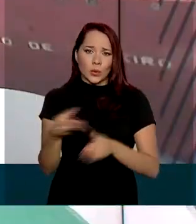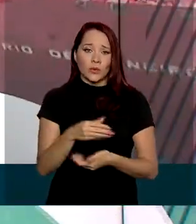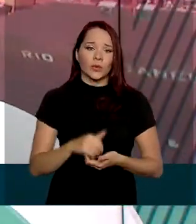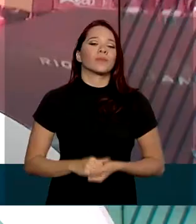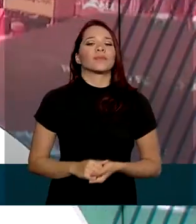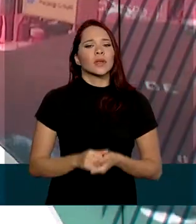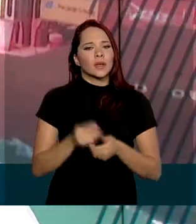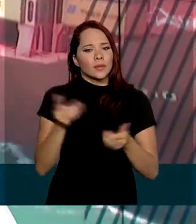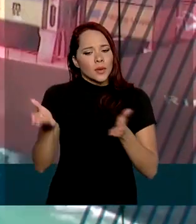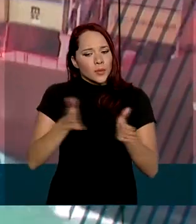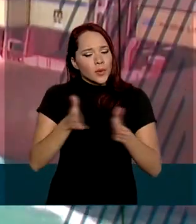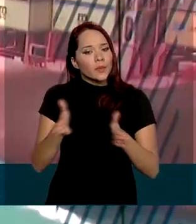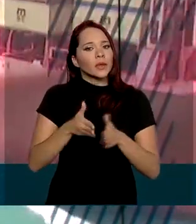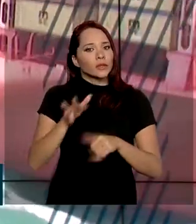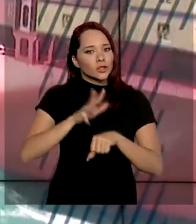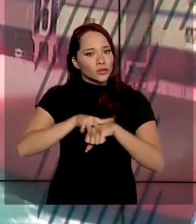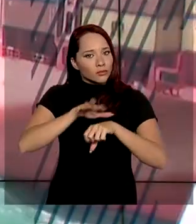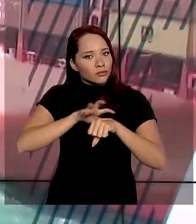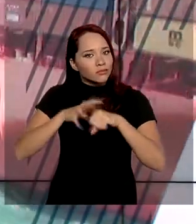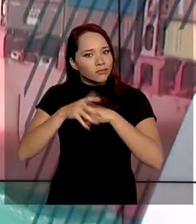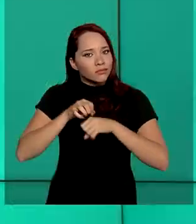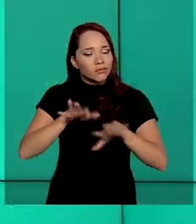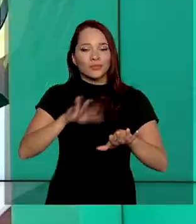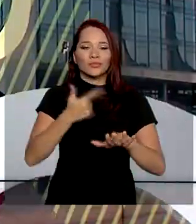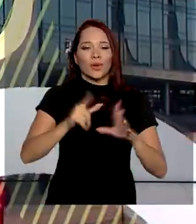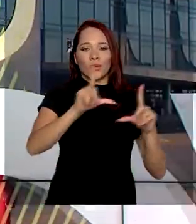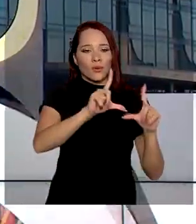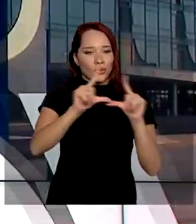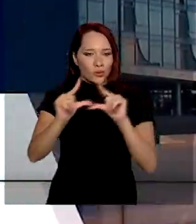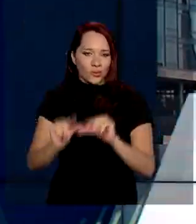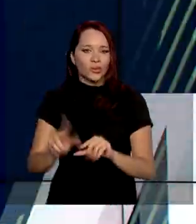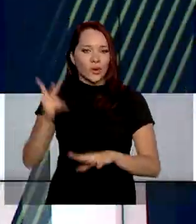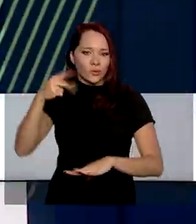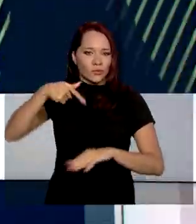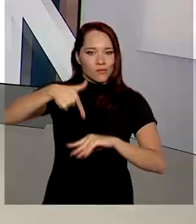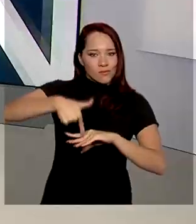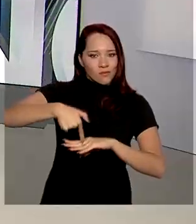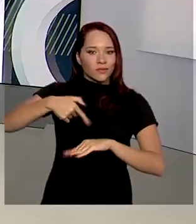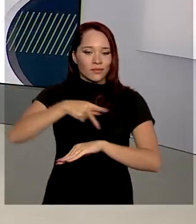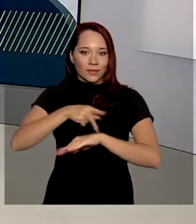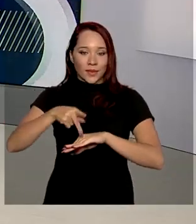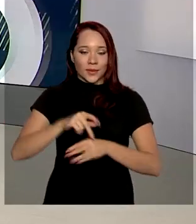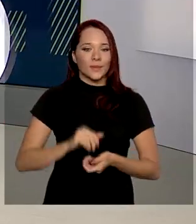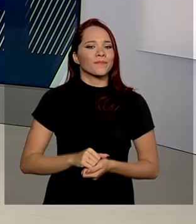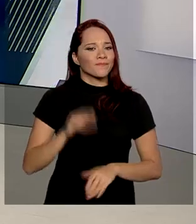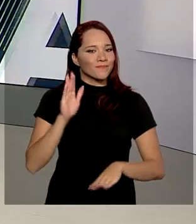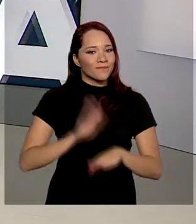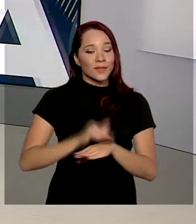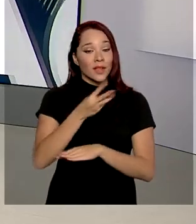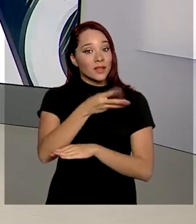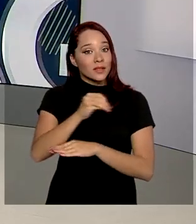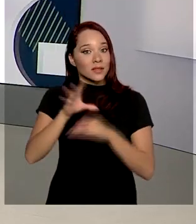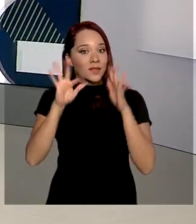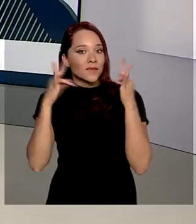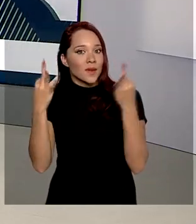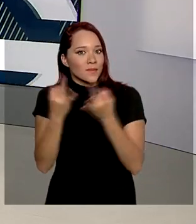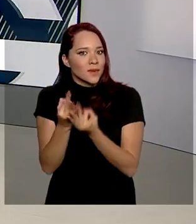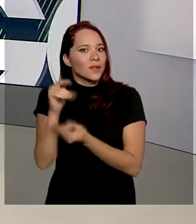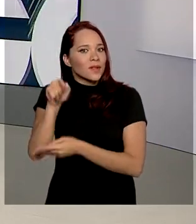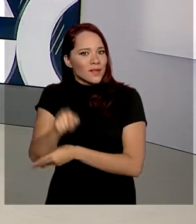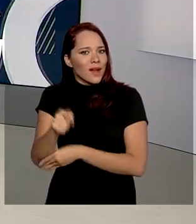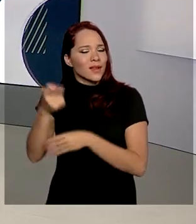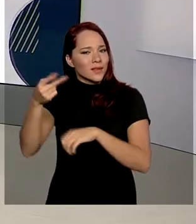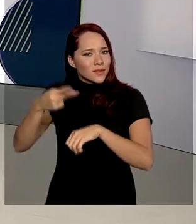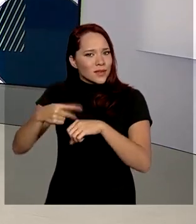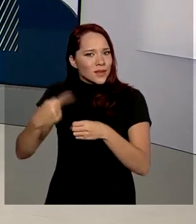Mesmo em momento de pandemia, não houve redução no consumo do óleo diesel. Mais 300 famílias de Osasco, na